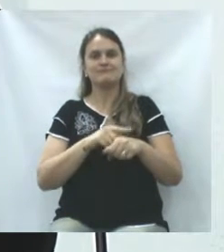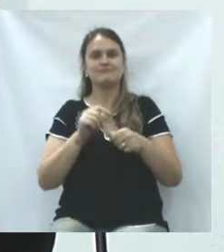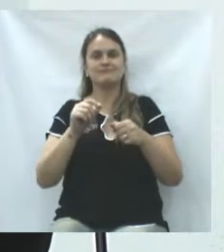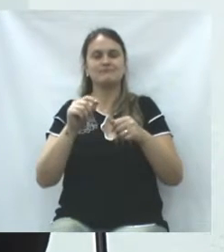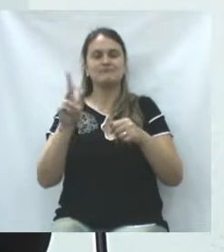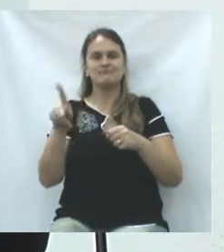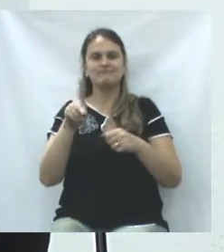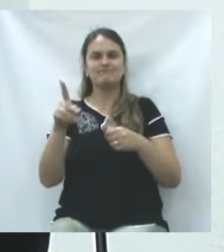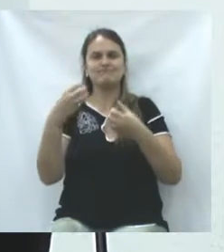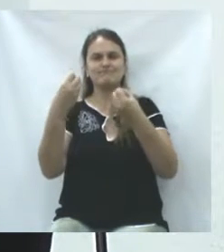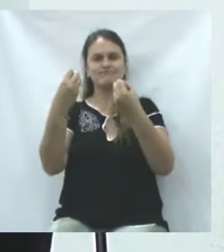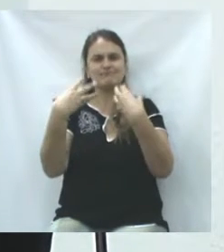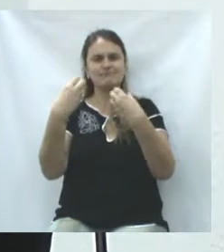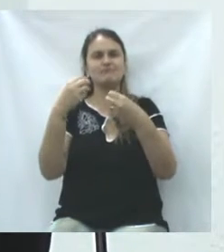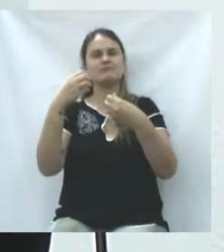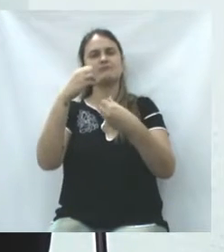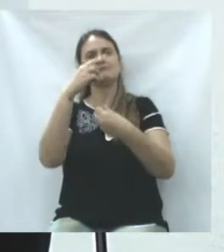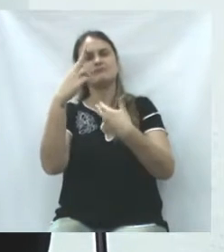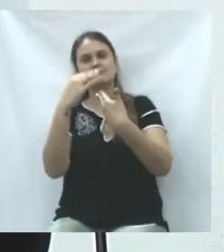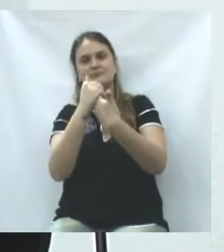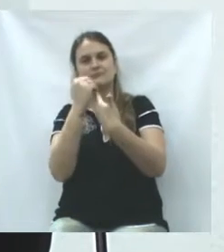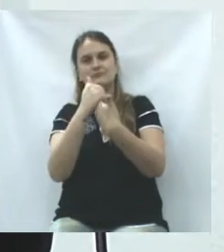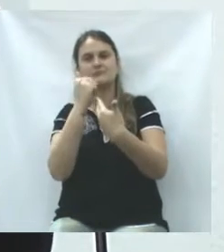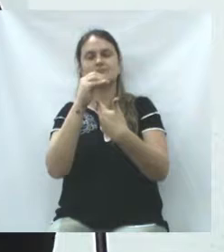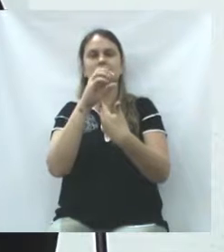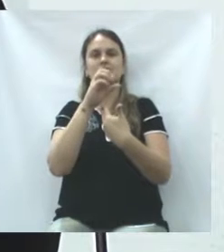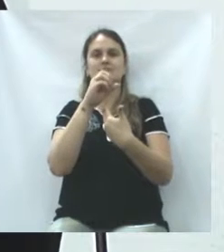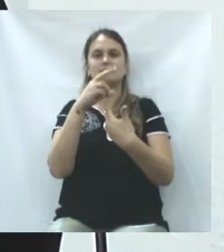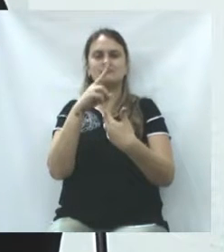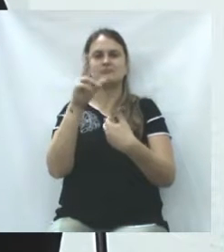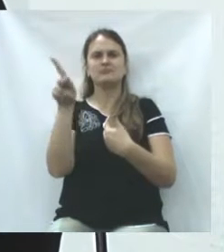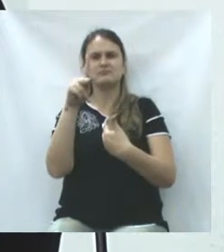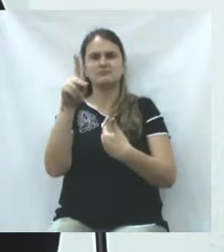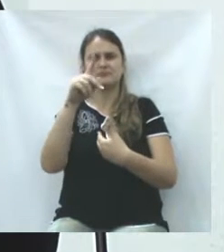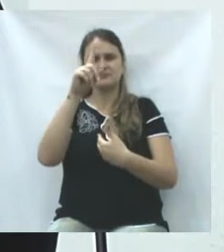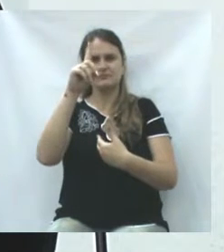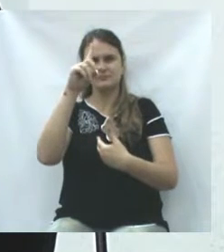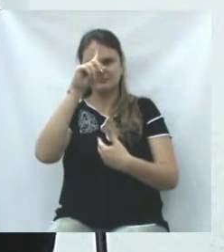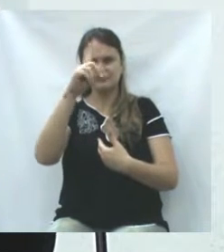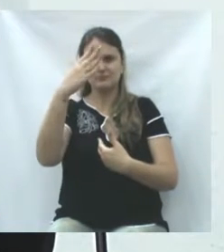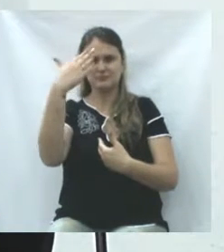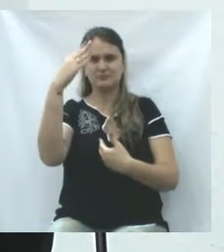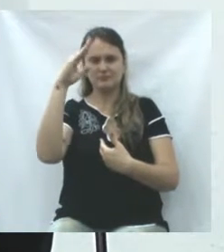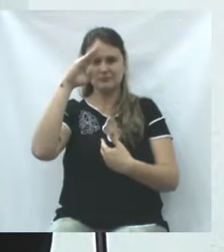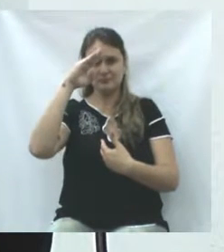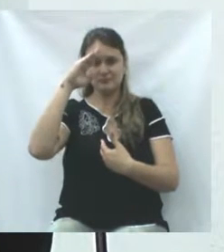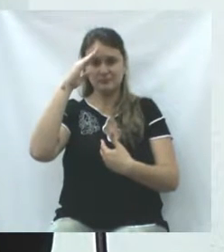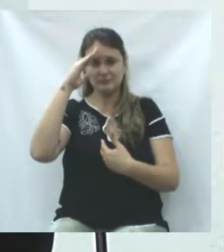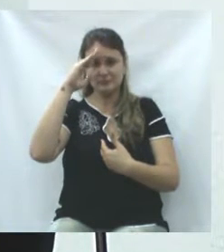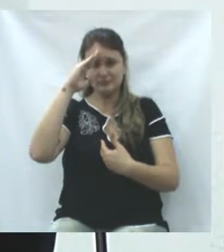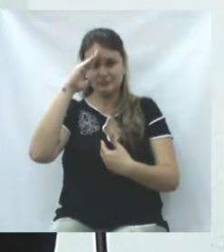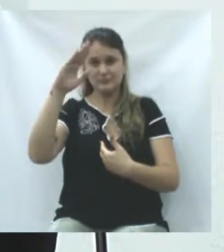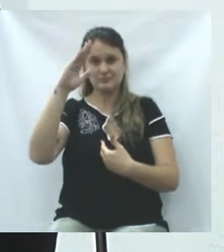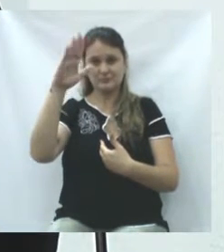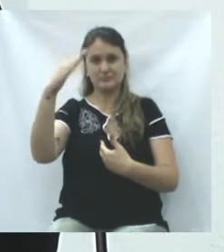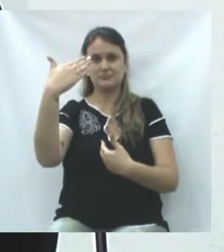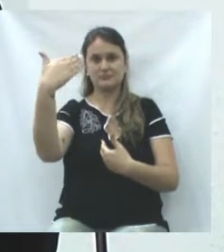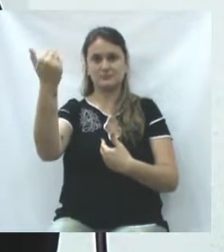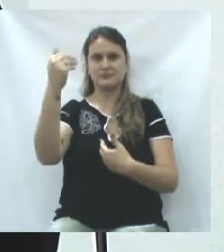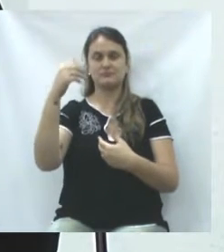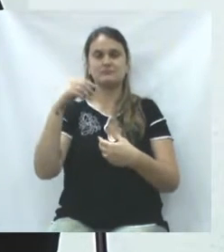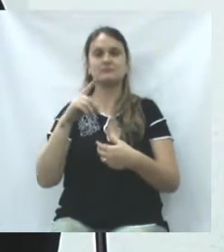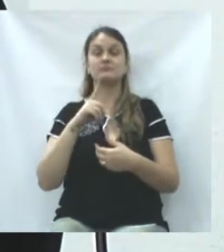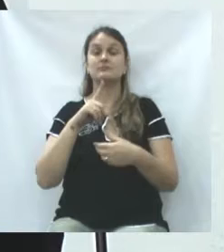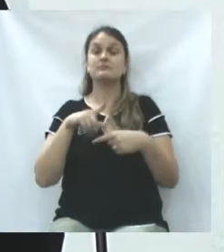fizeram a diferença na vida ou que precisou de uma correção para que a nossa vida não tivesse um rumo